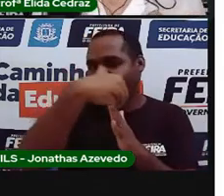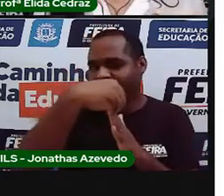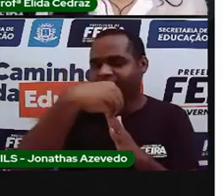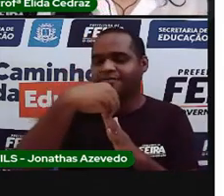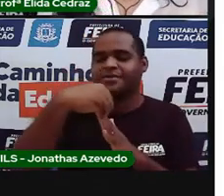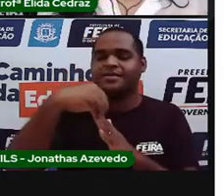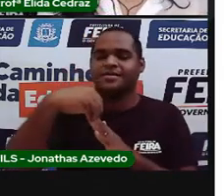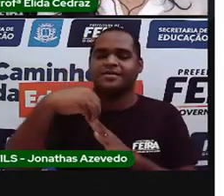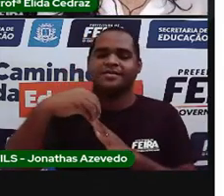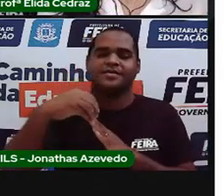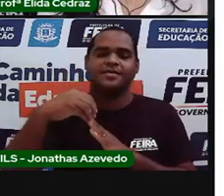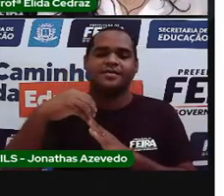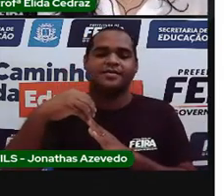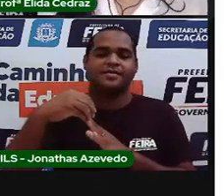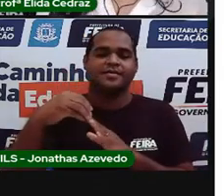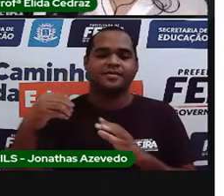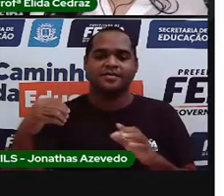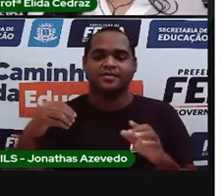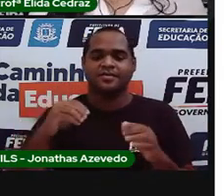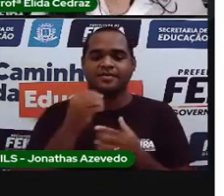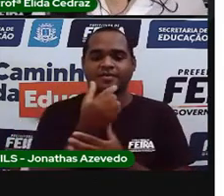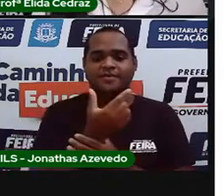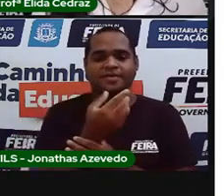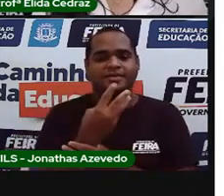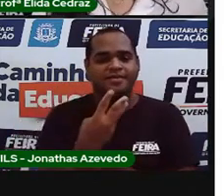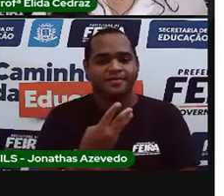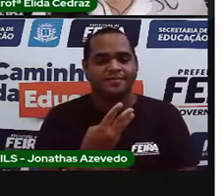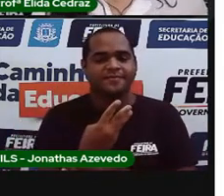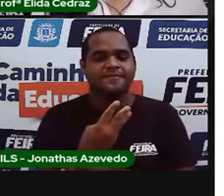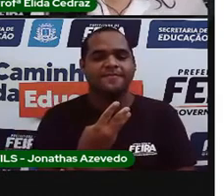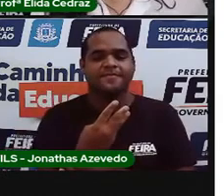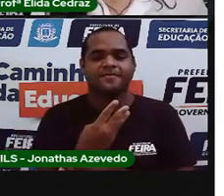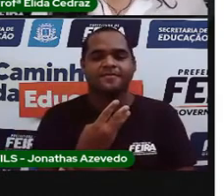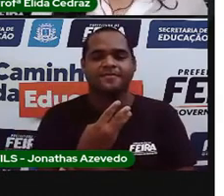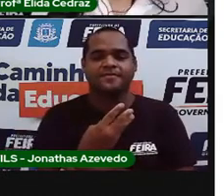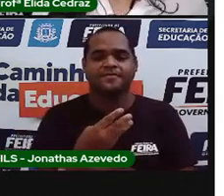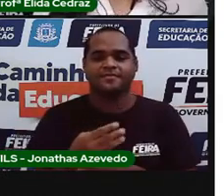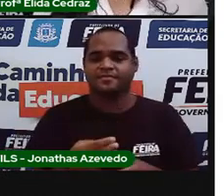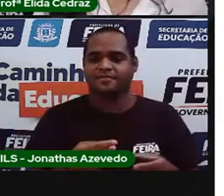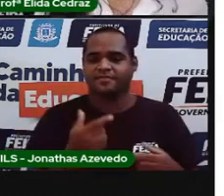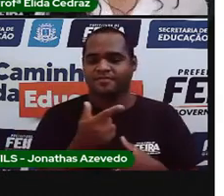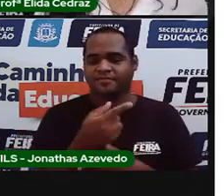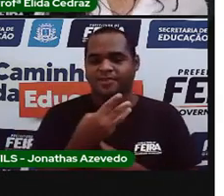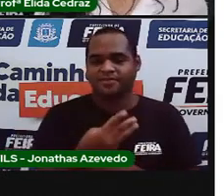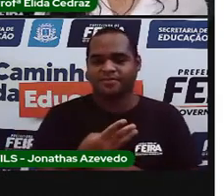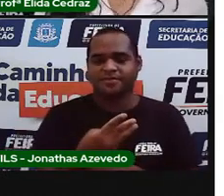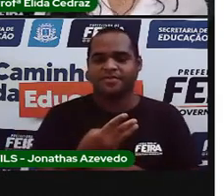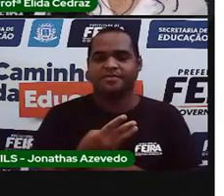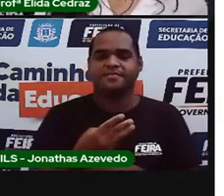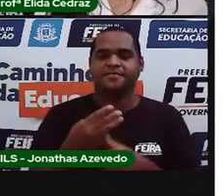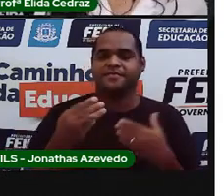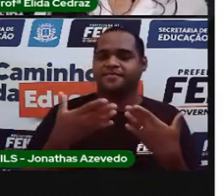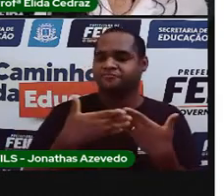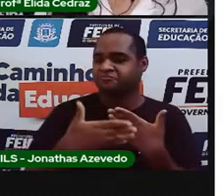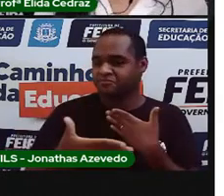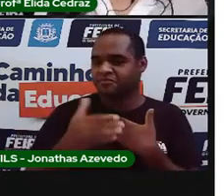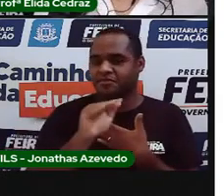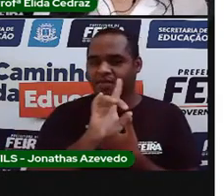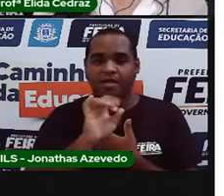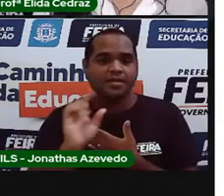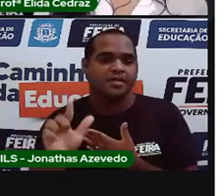23. Vamos ver quantos dias já se passaram do mês de abril?